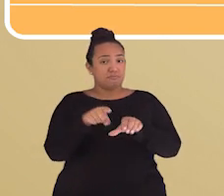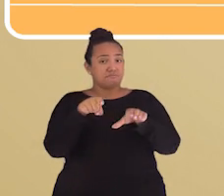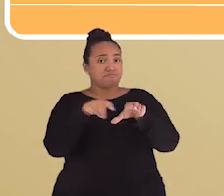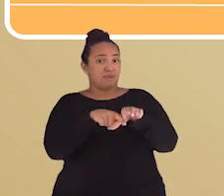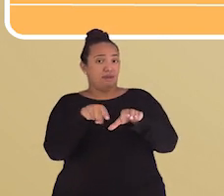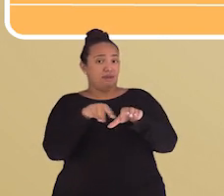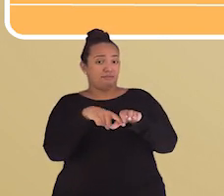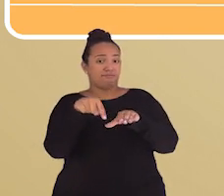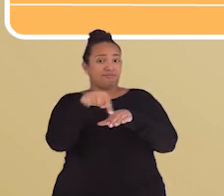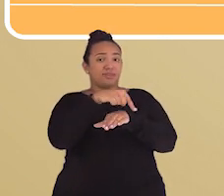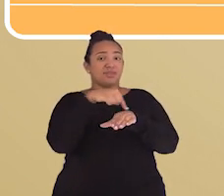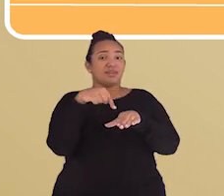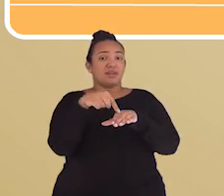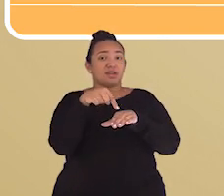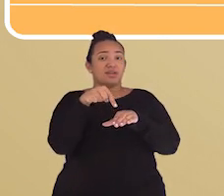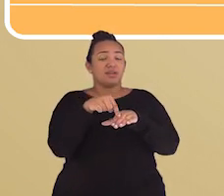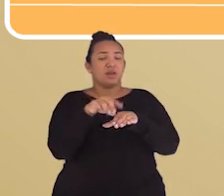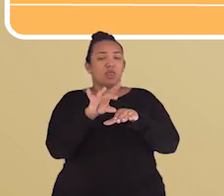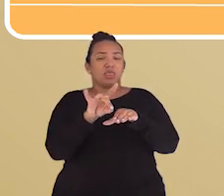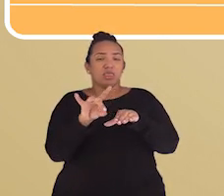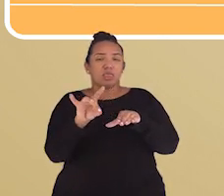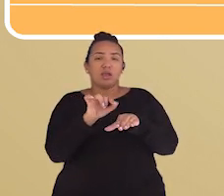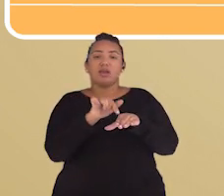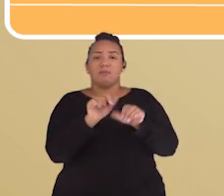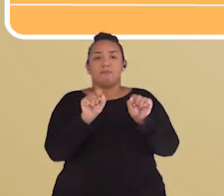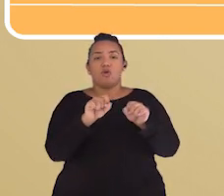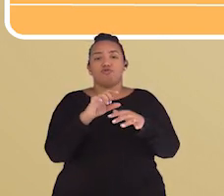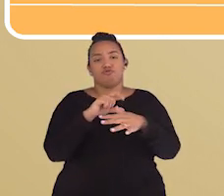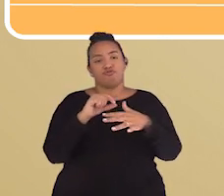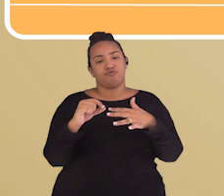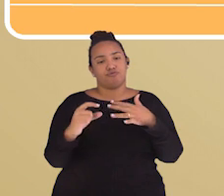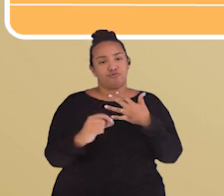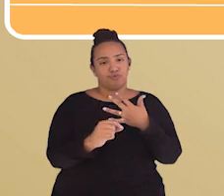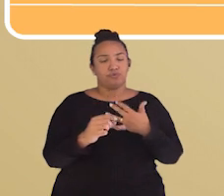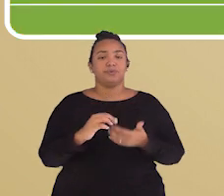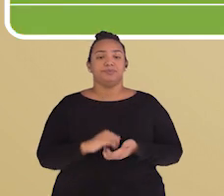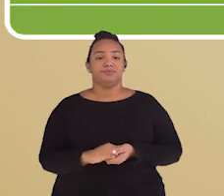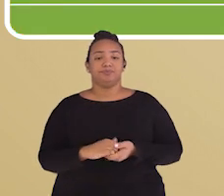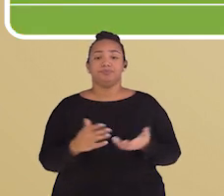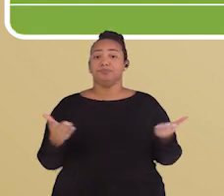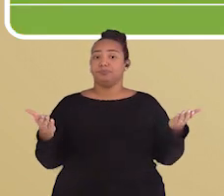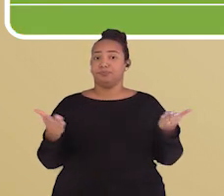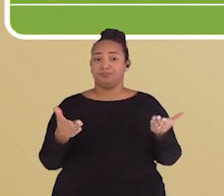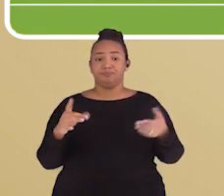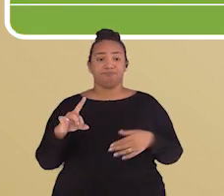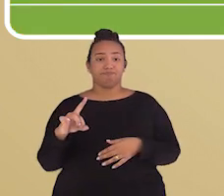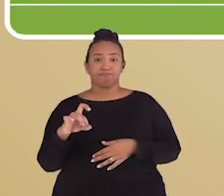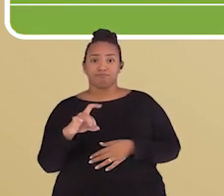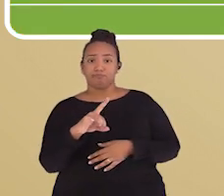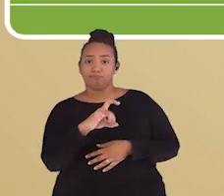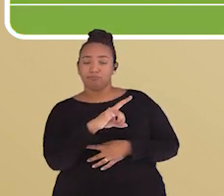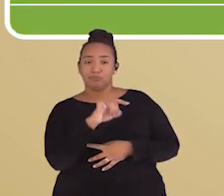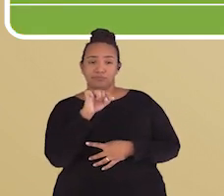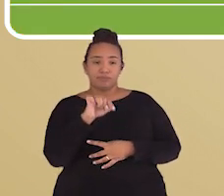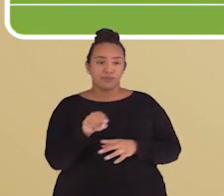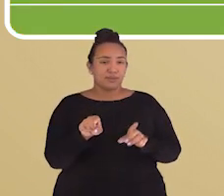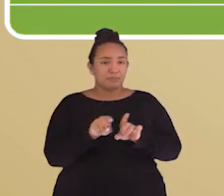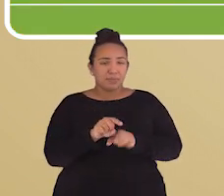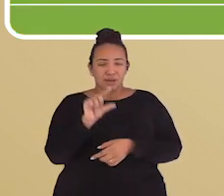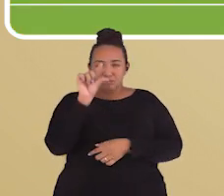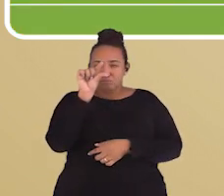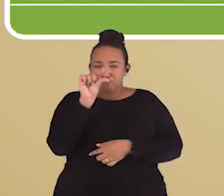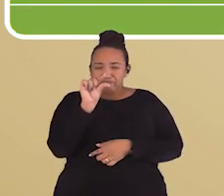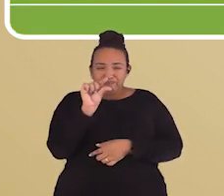dos pés, que é onde tem a sua maior tendência de ocorrência. Agora, as bactérias são seres